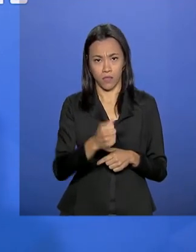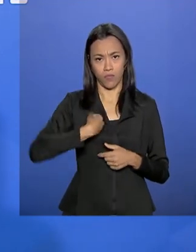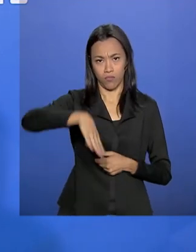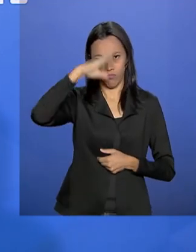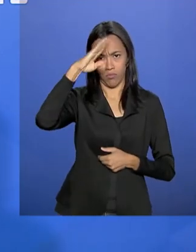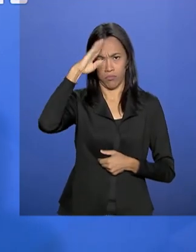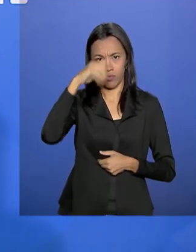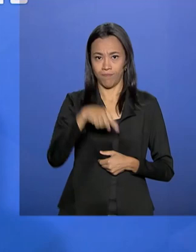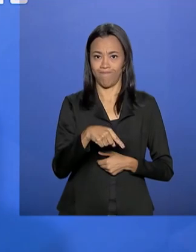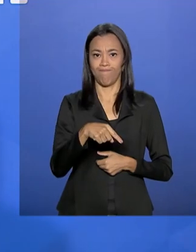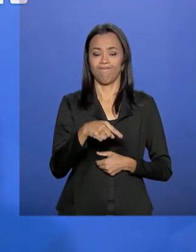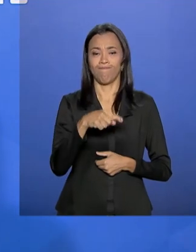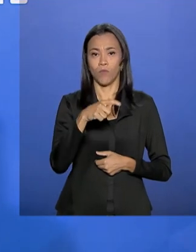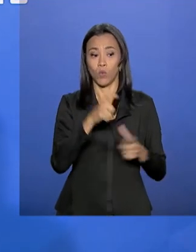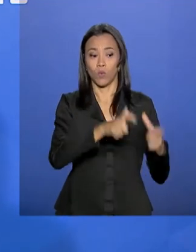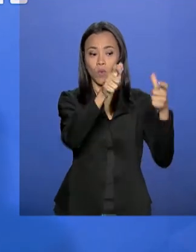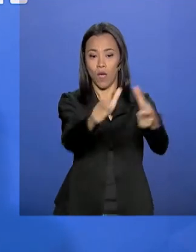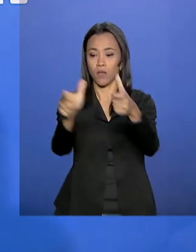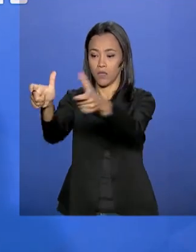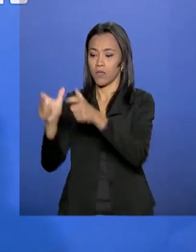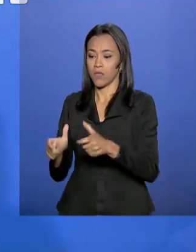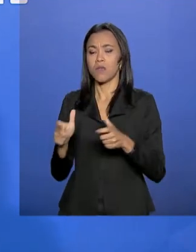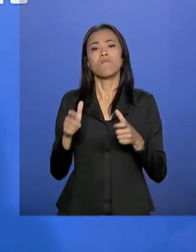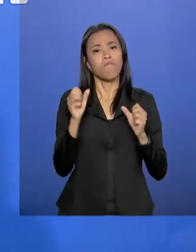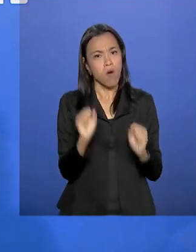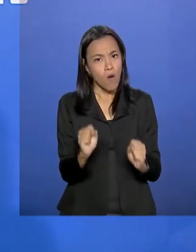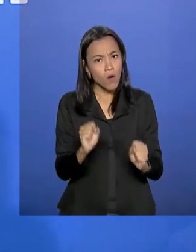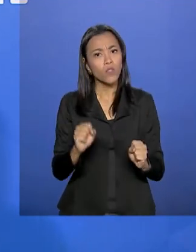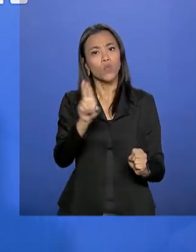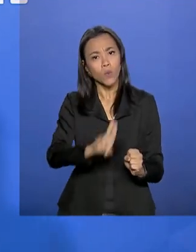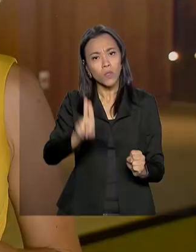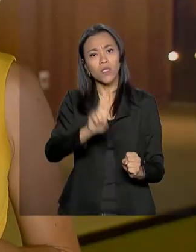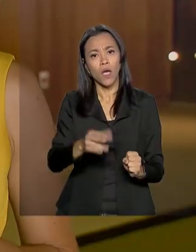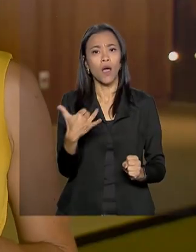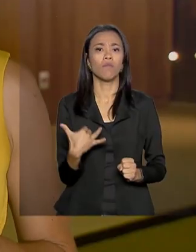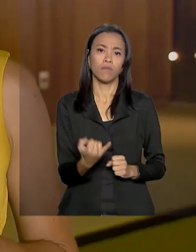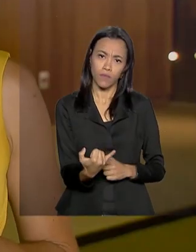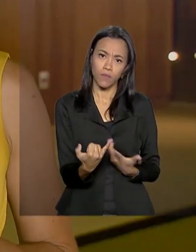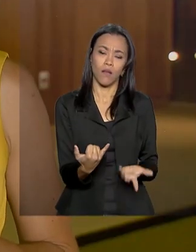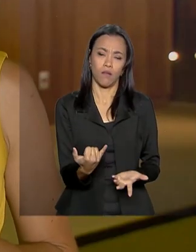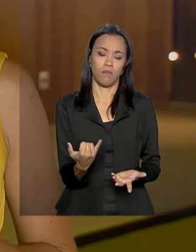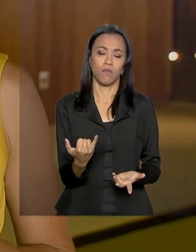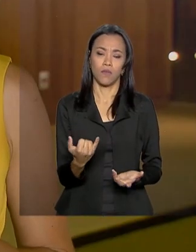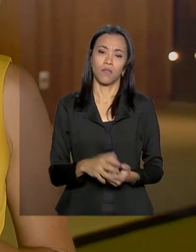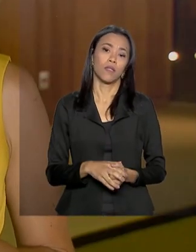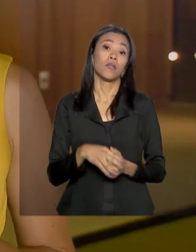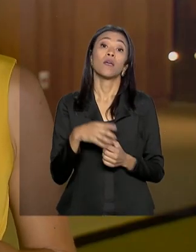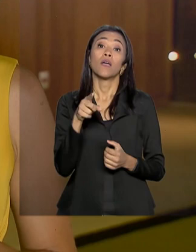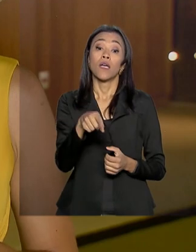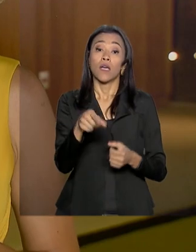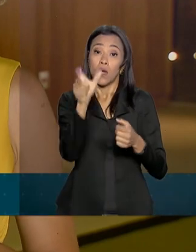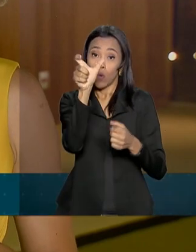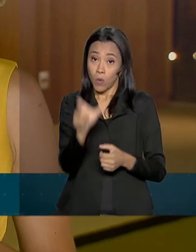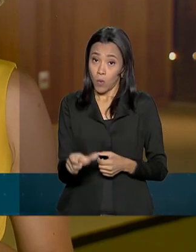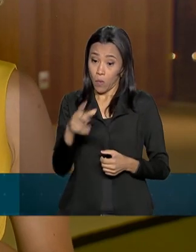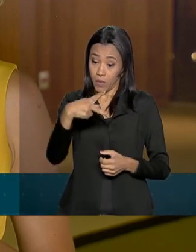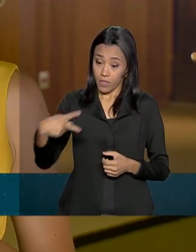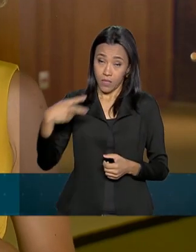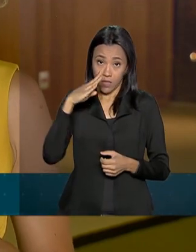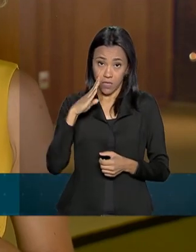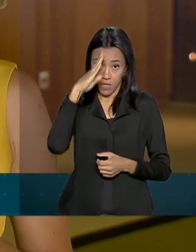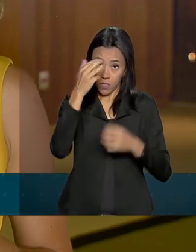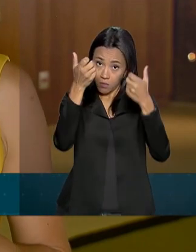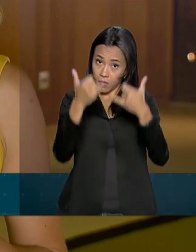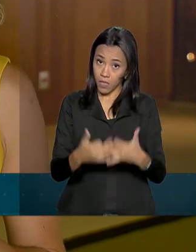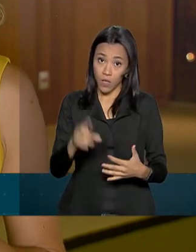passam a ter o direito ao porte de arma de fogo. Para o presidente, o decreto não é um projeto de segurança